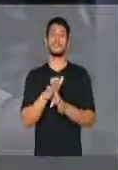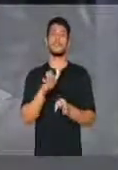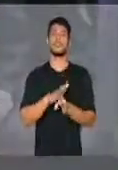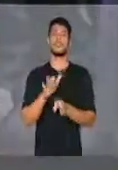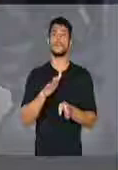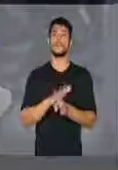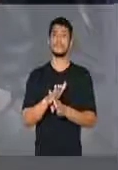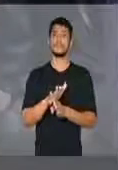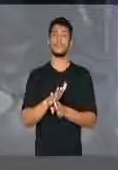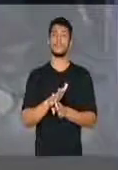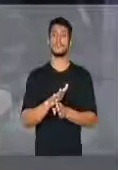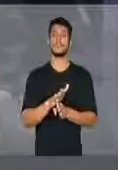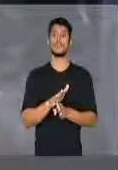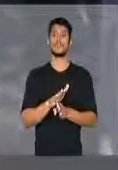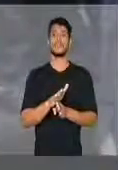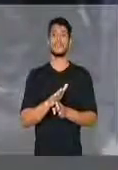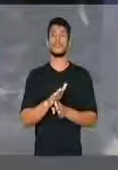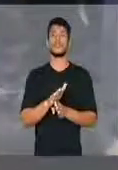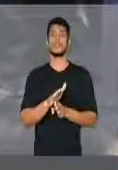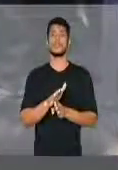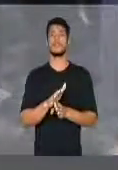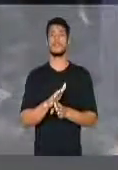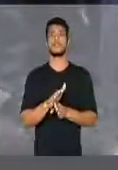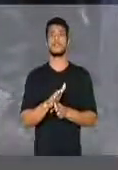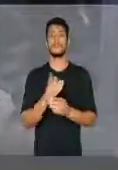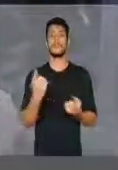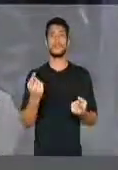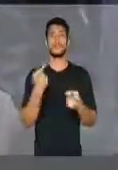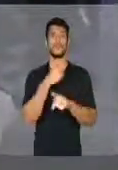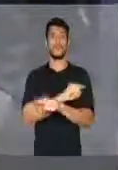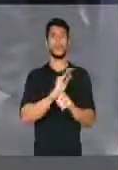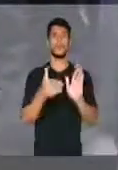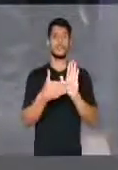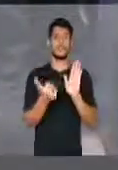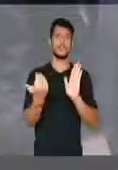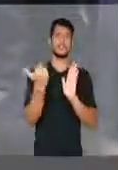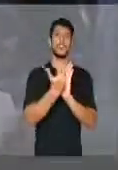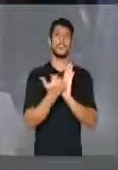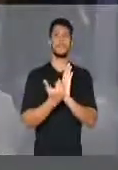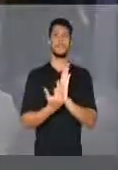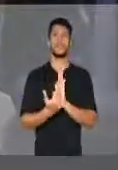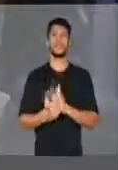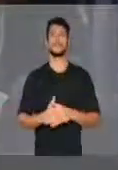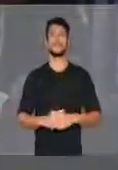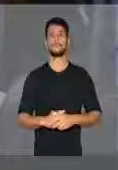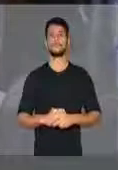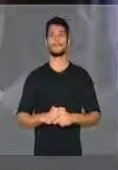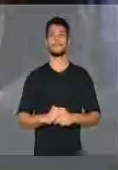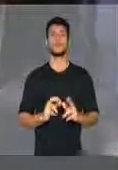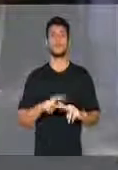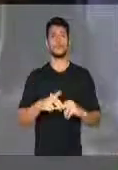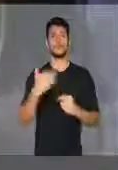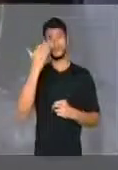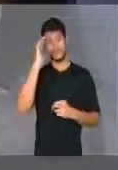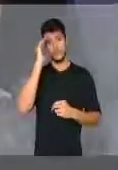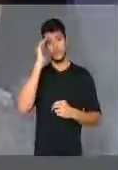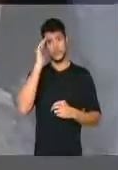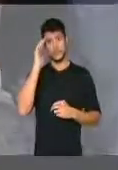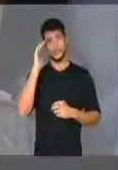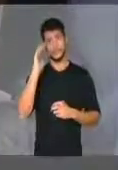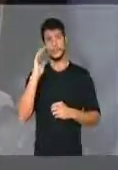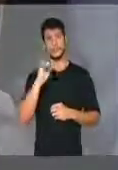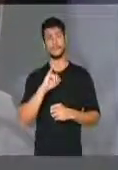o PDT é contrário ao requerimento de retirada de pauta, porque entende que,